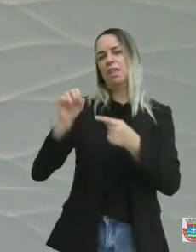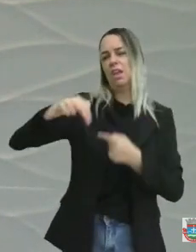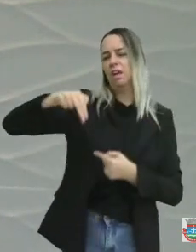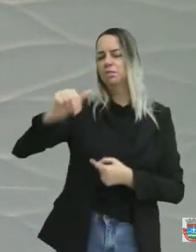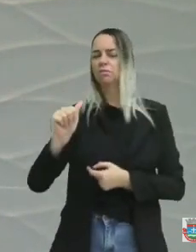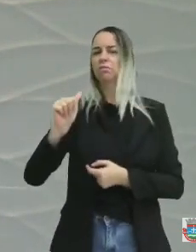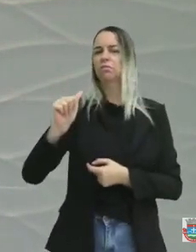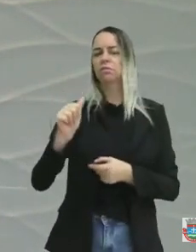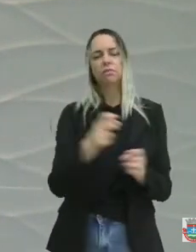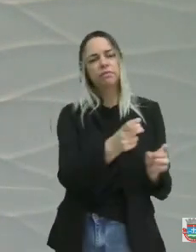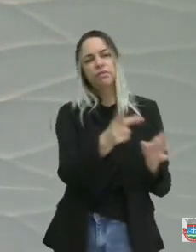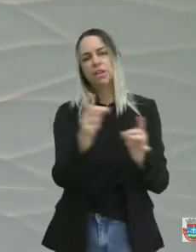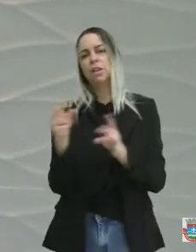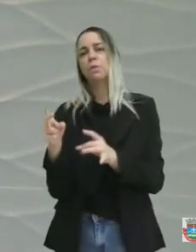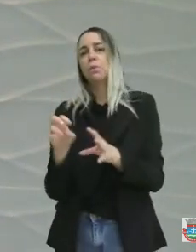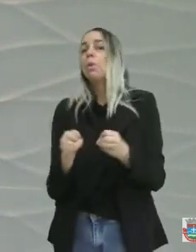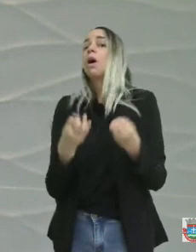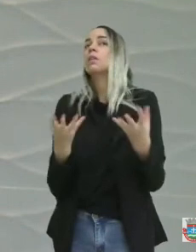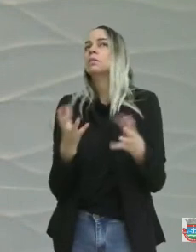por 20 mil reais,